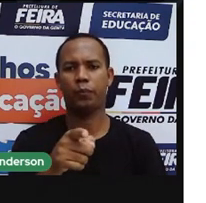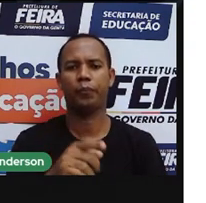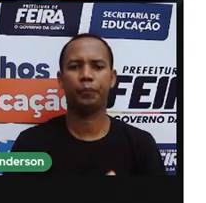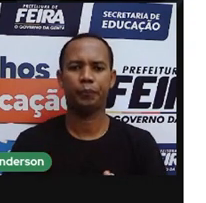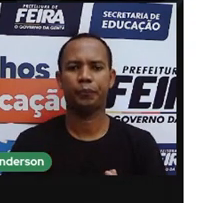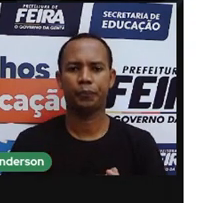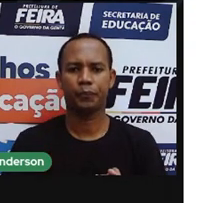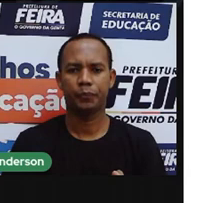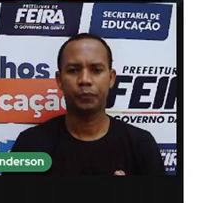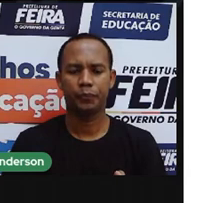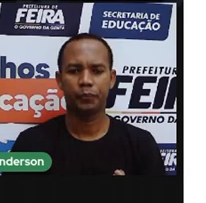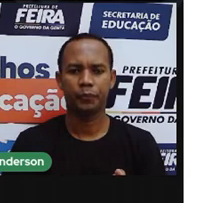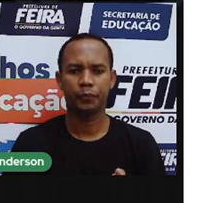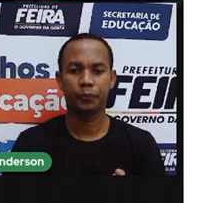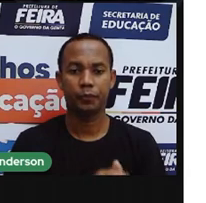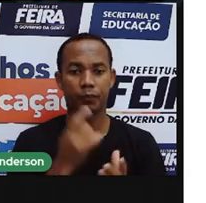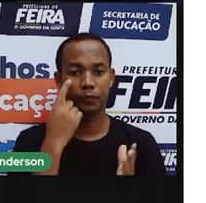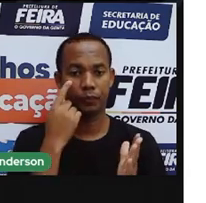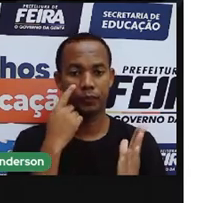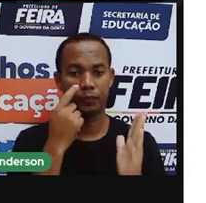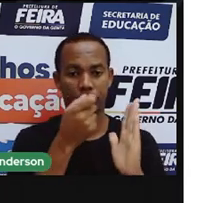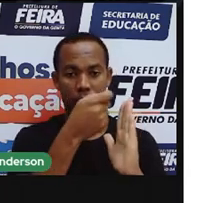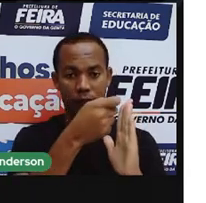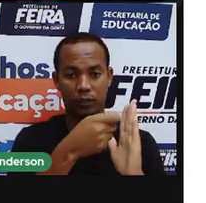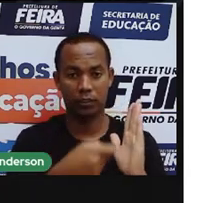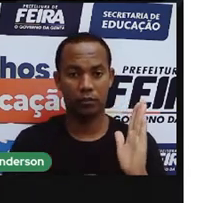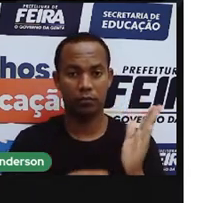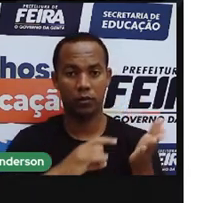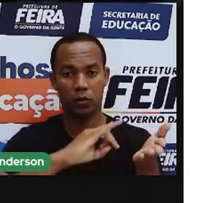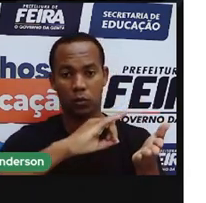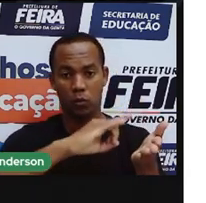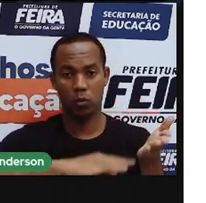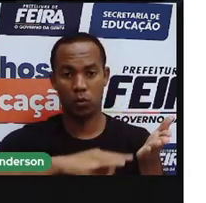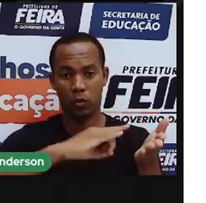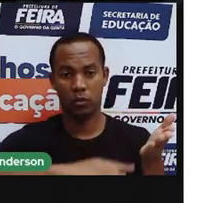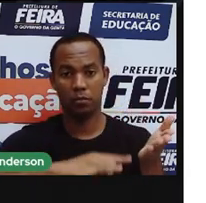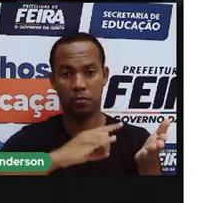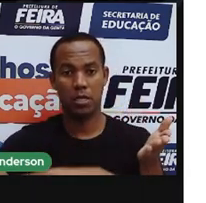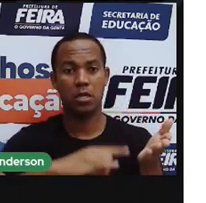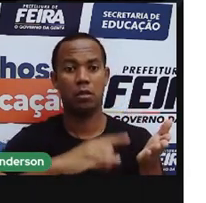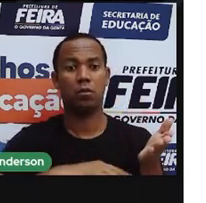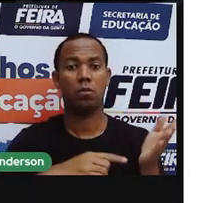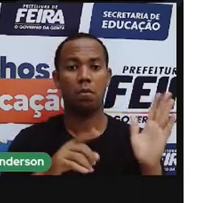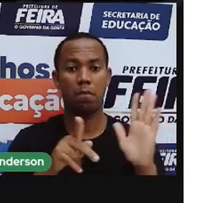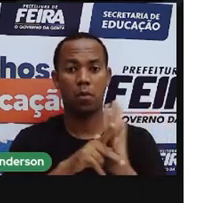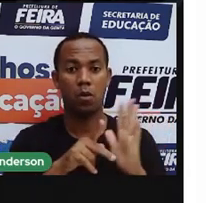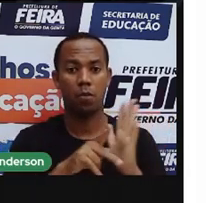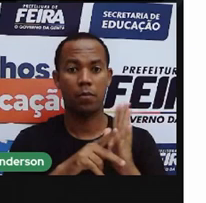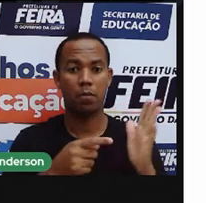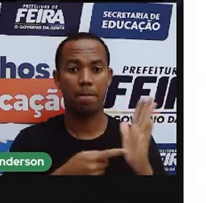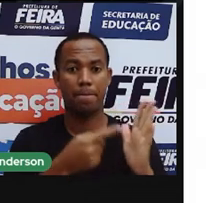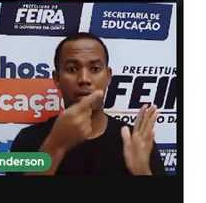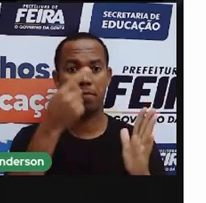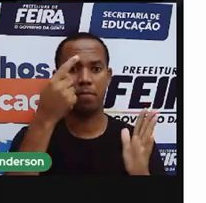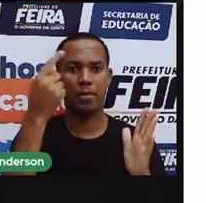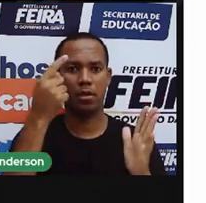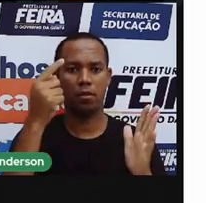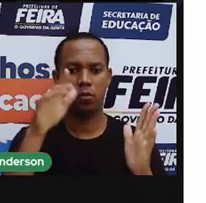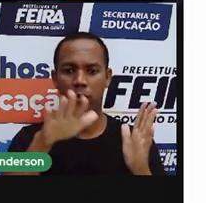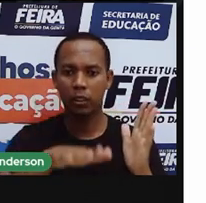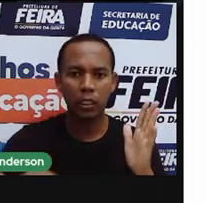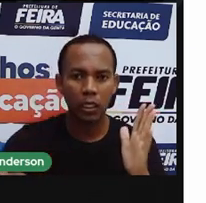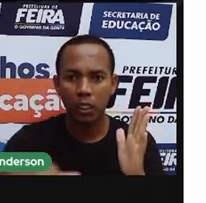Bom, a carta, né, documenta a composição física à primeira vista do território.